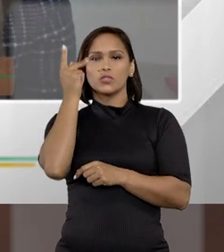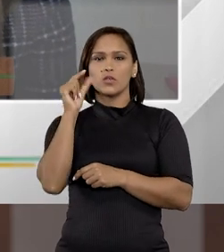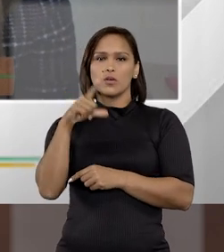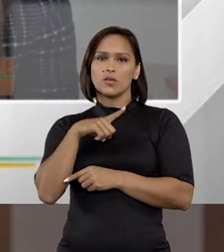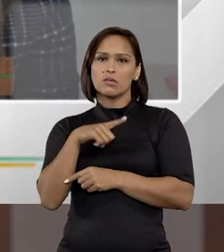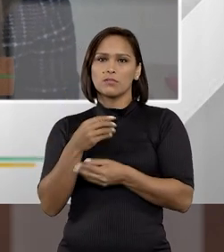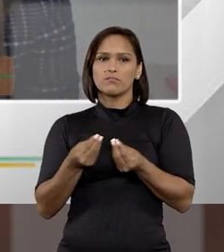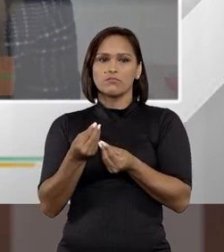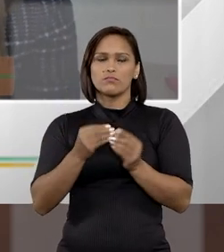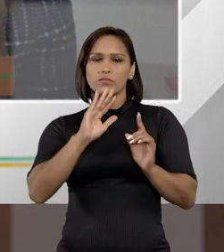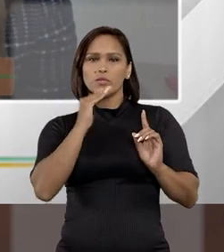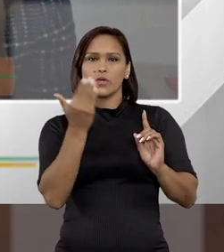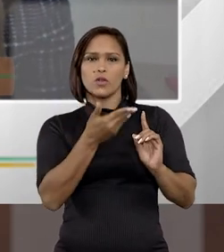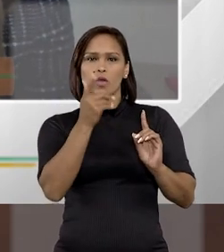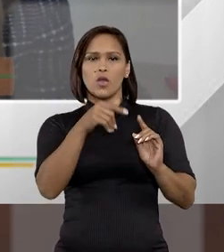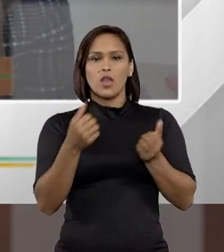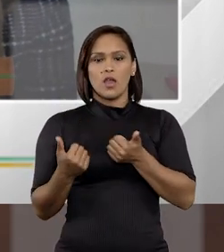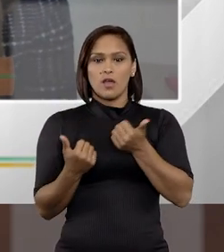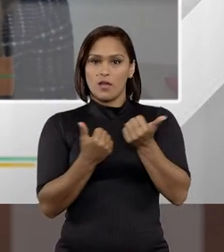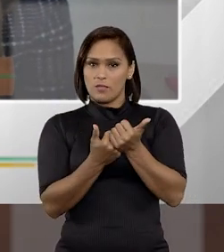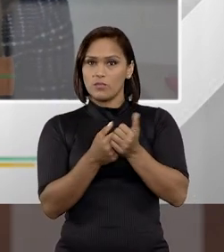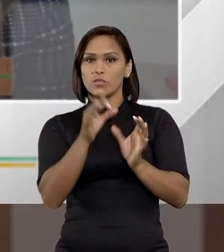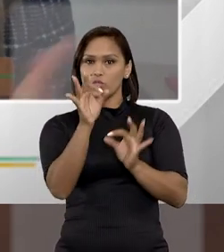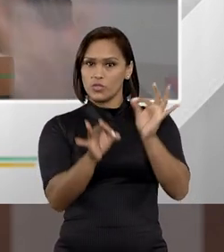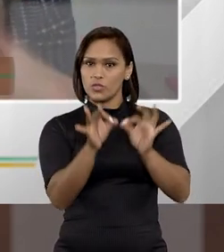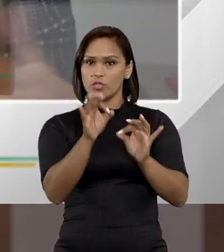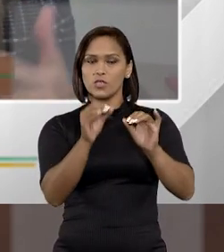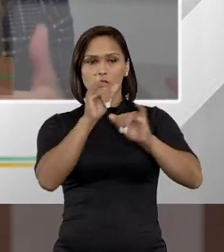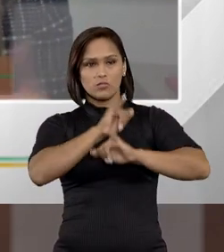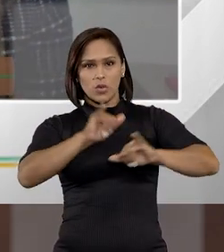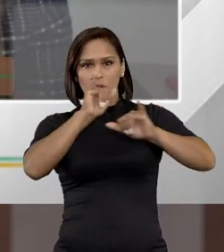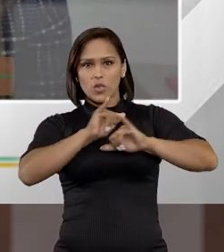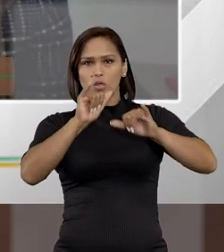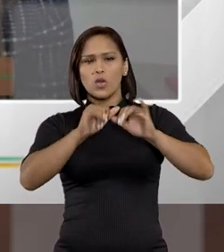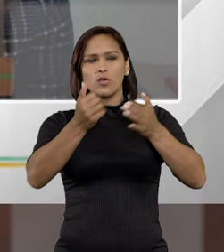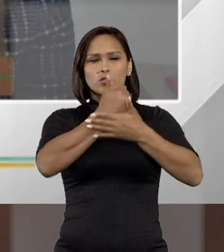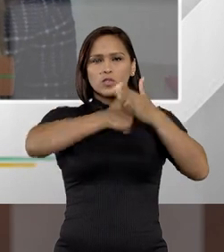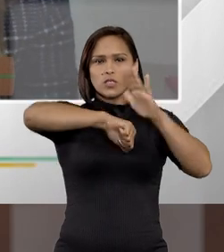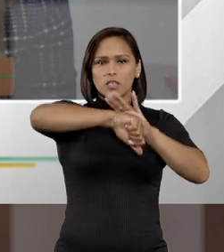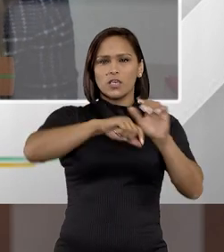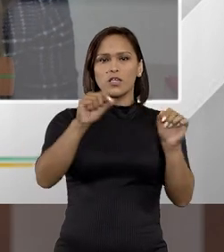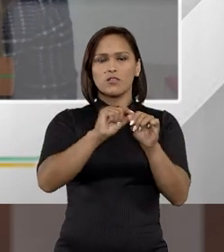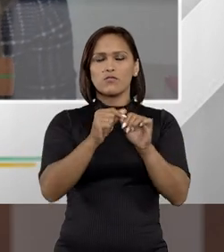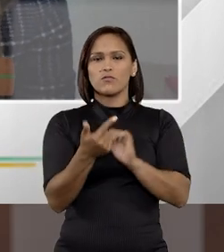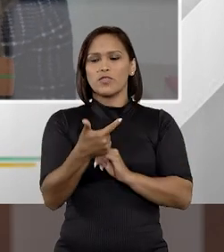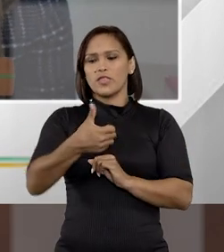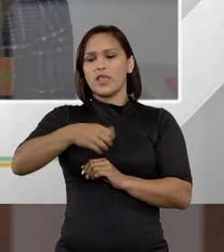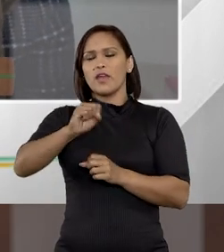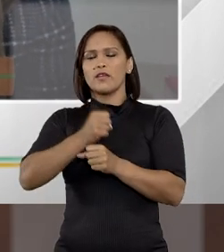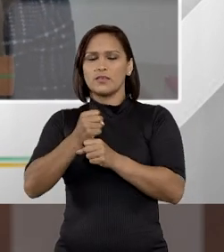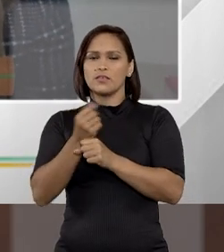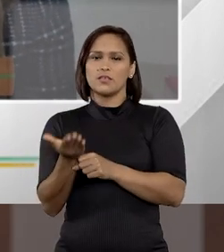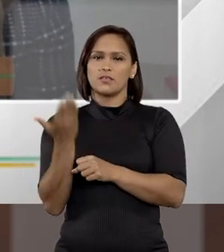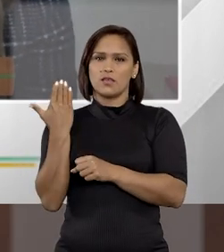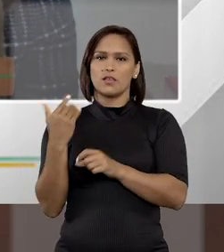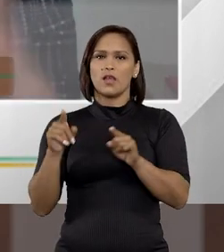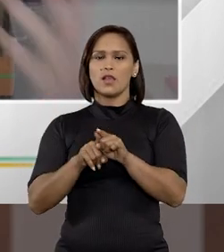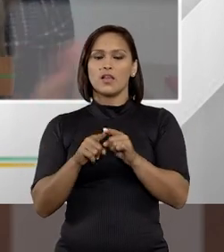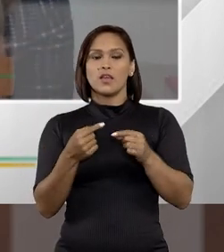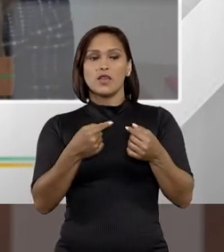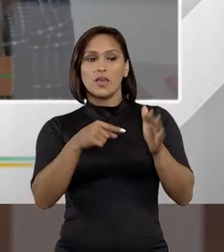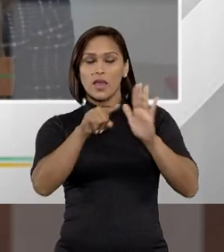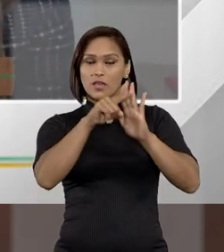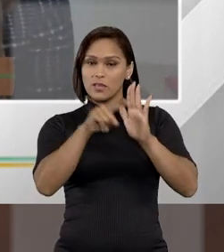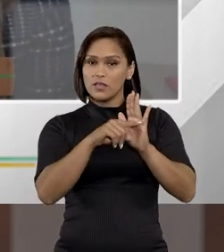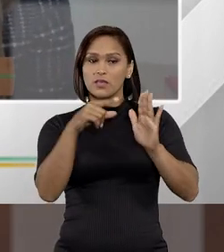colaborou com a justiça e contou sobre crimes que ele realizou há 10 anos atrás e aí, enfim,